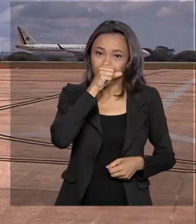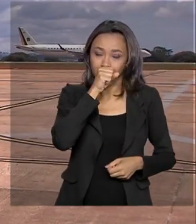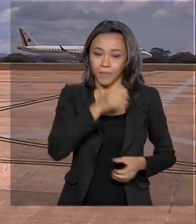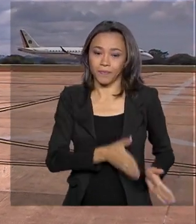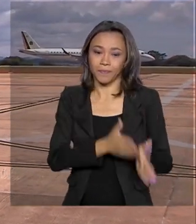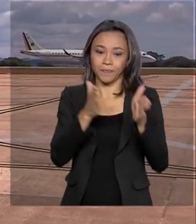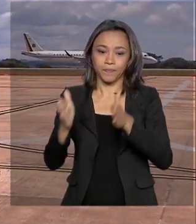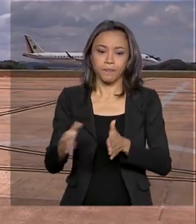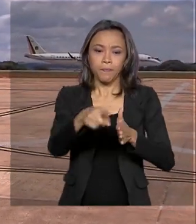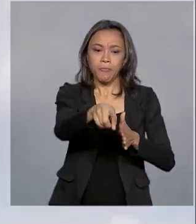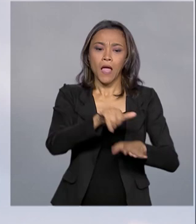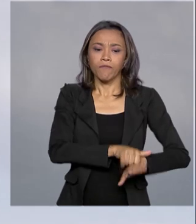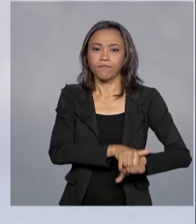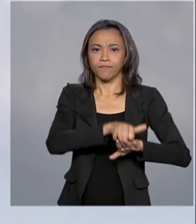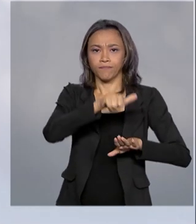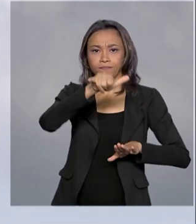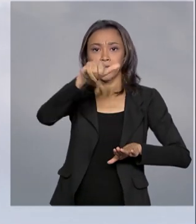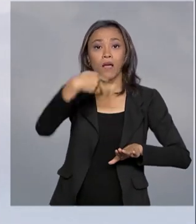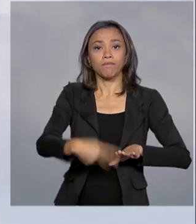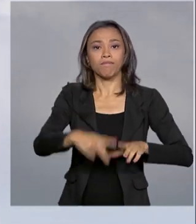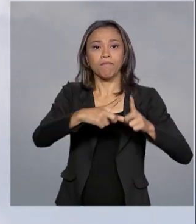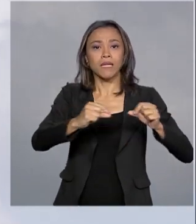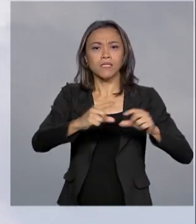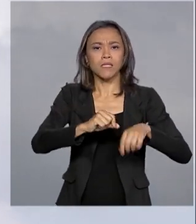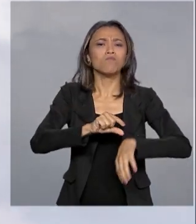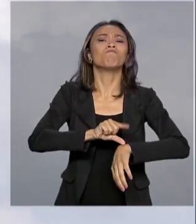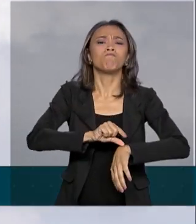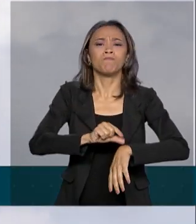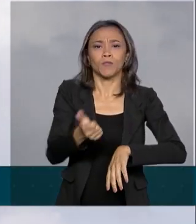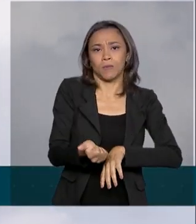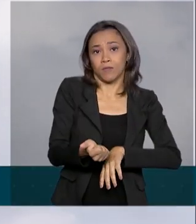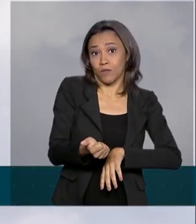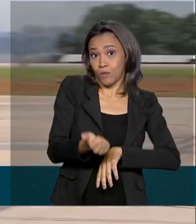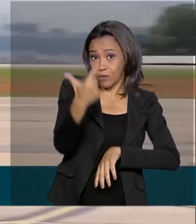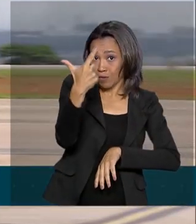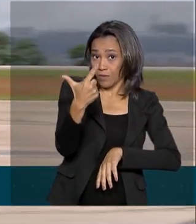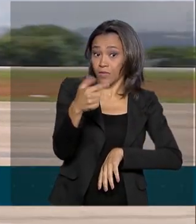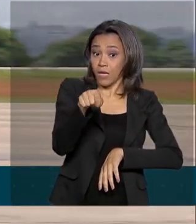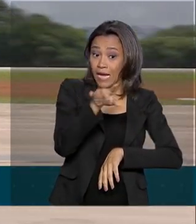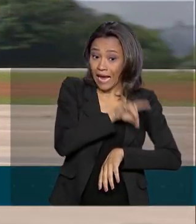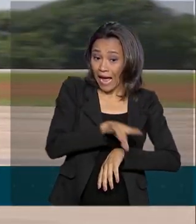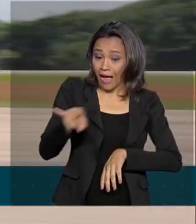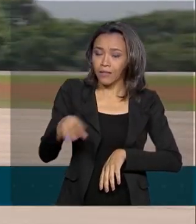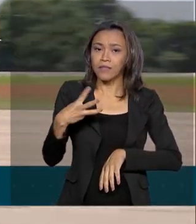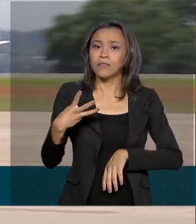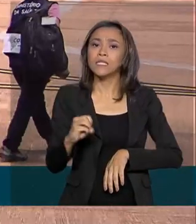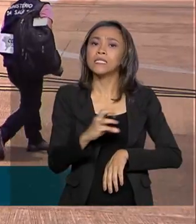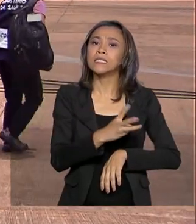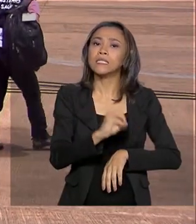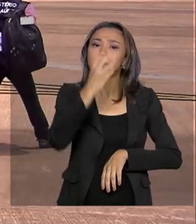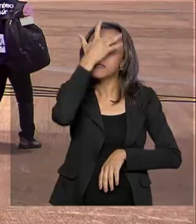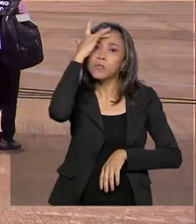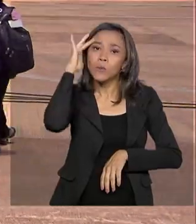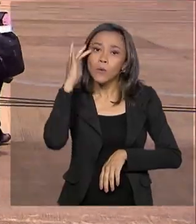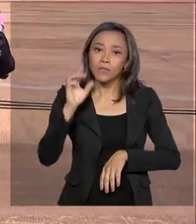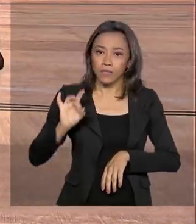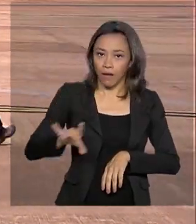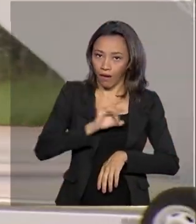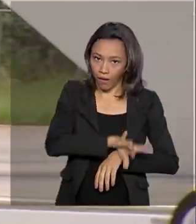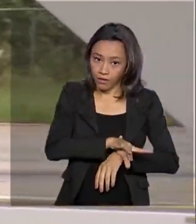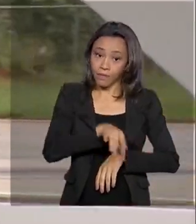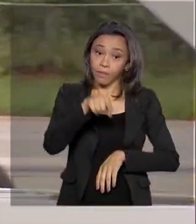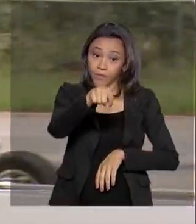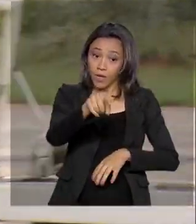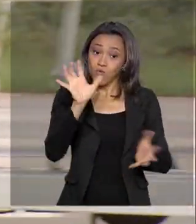Os aviões decolaram da base aérea de Brasília por volta do meio-dia, cada um com capacidade para 30 pessoas. Uma equipe da TV